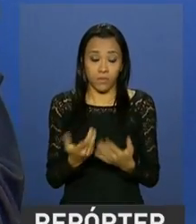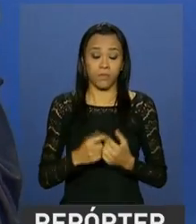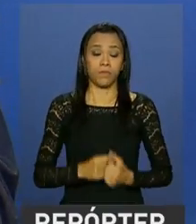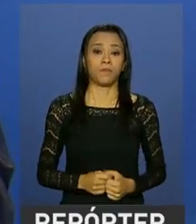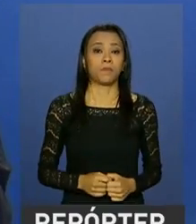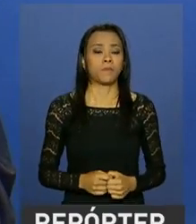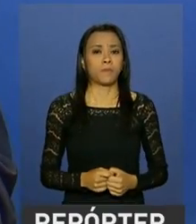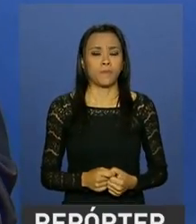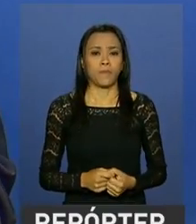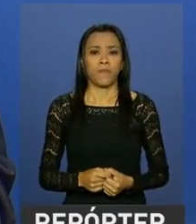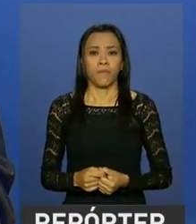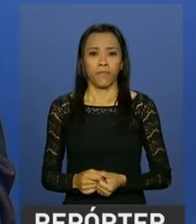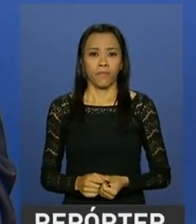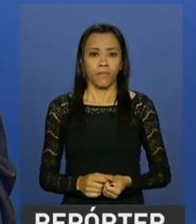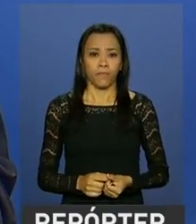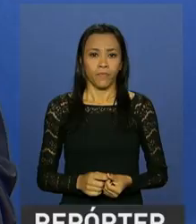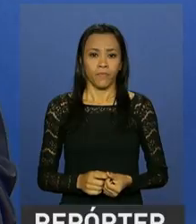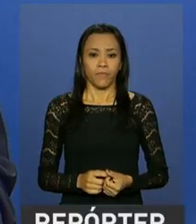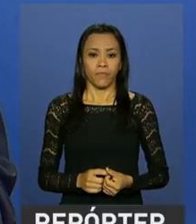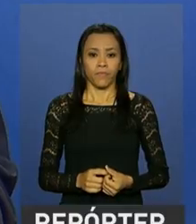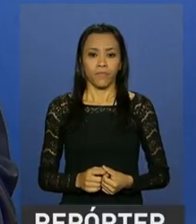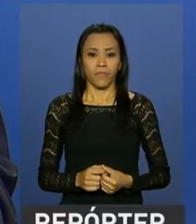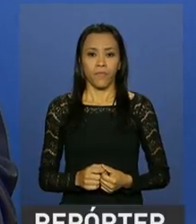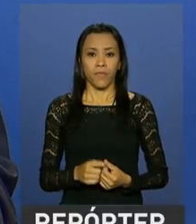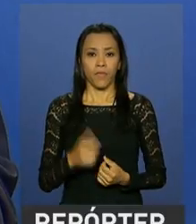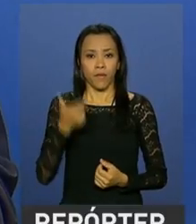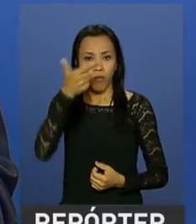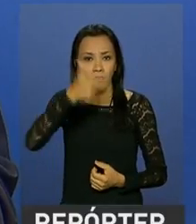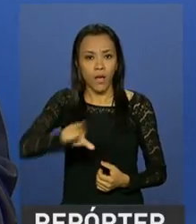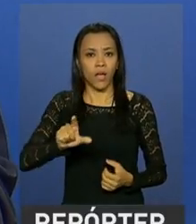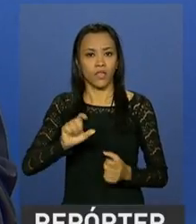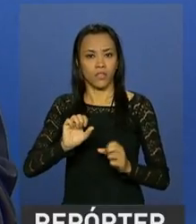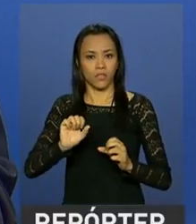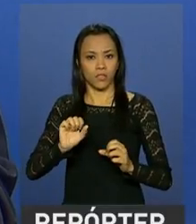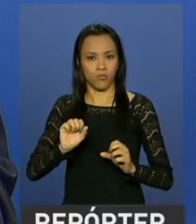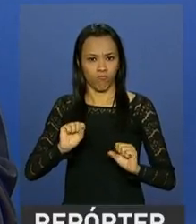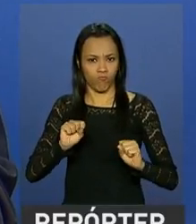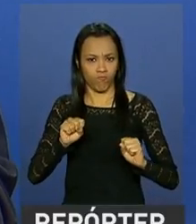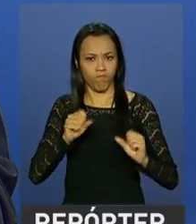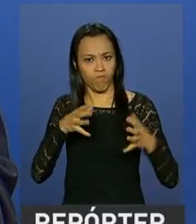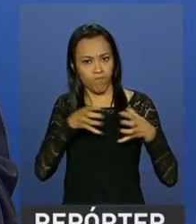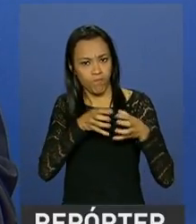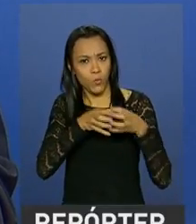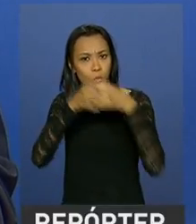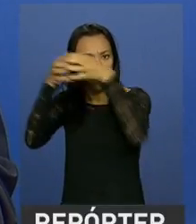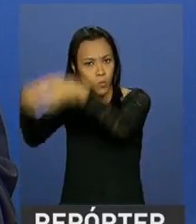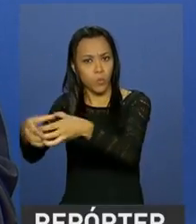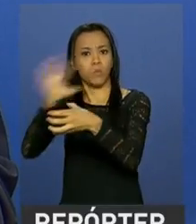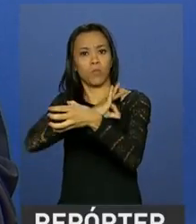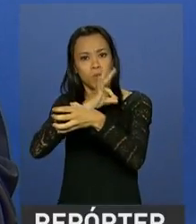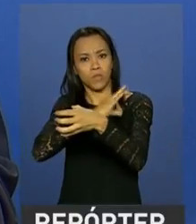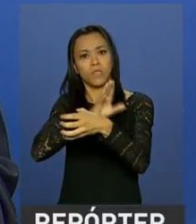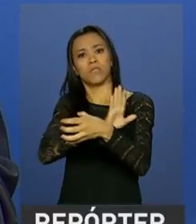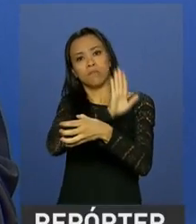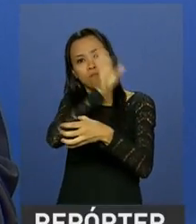força, com mais eficiência, esse ingresso